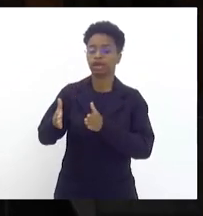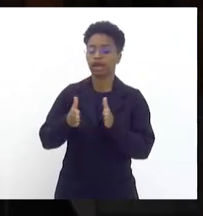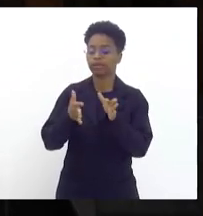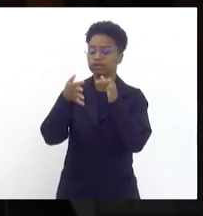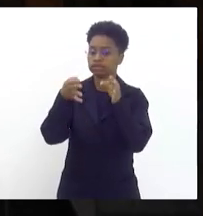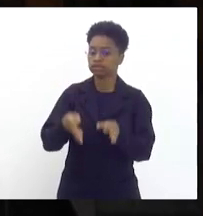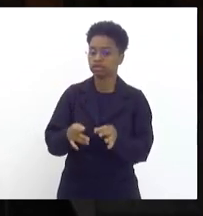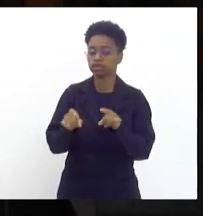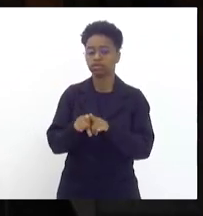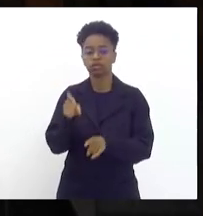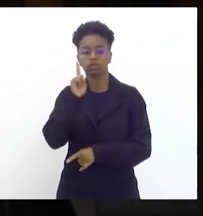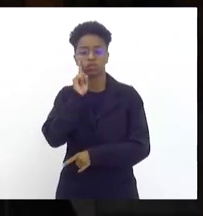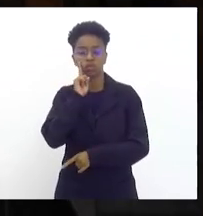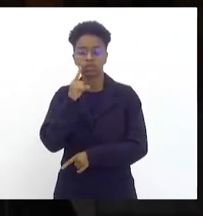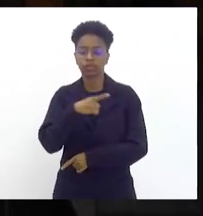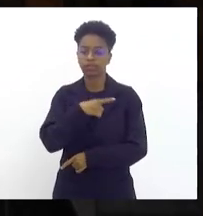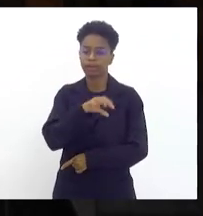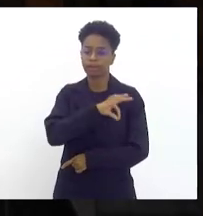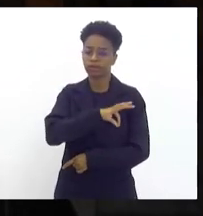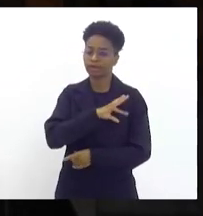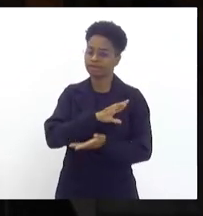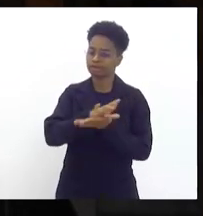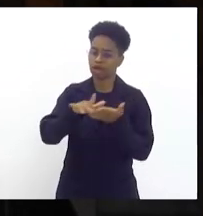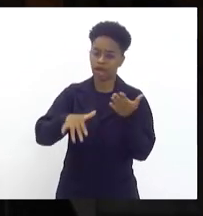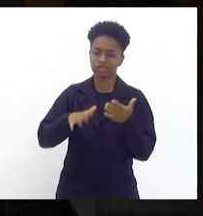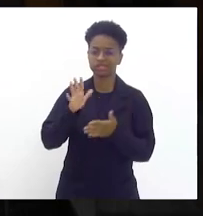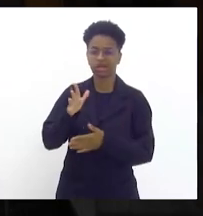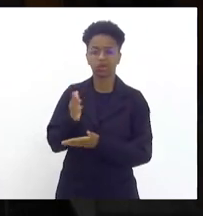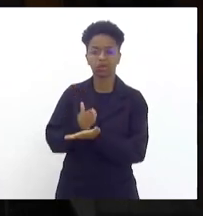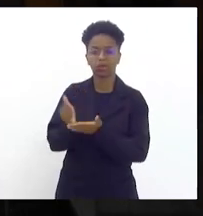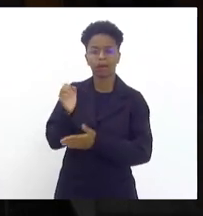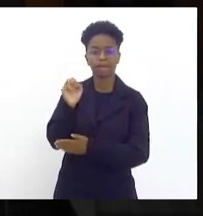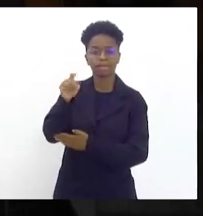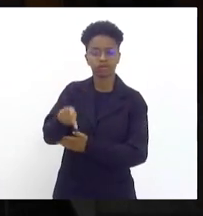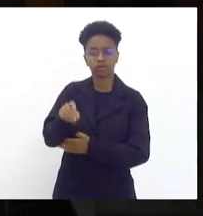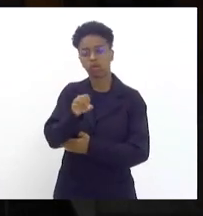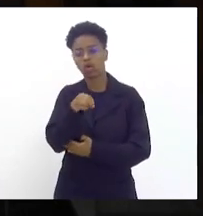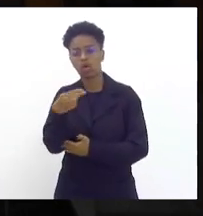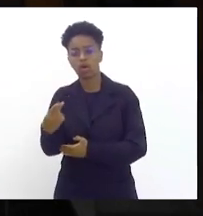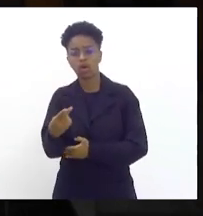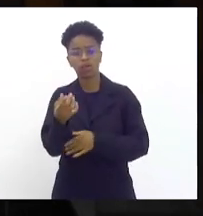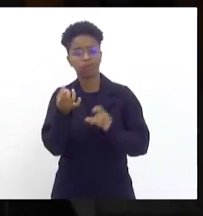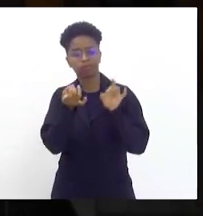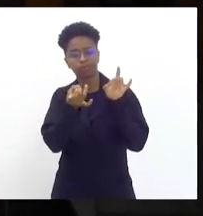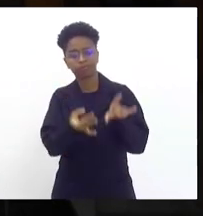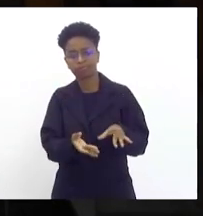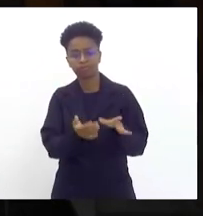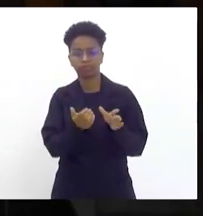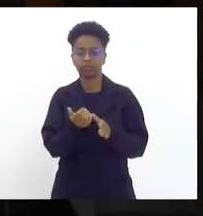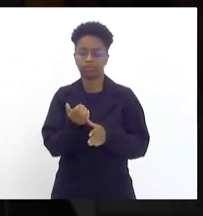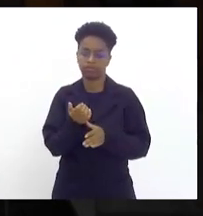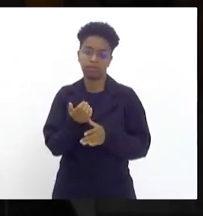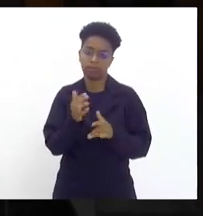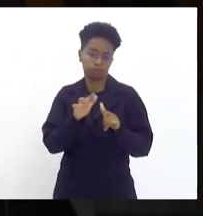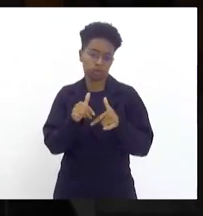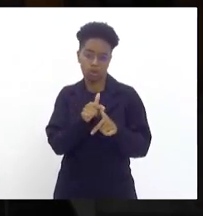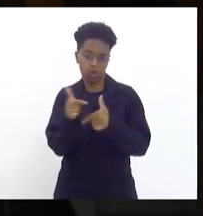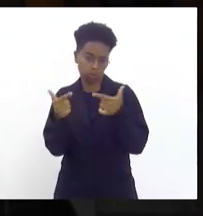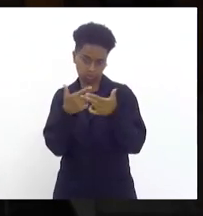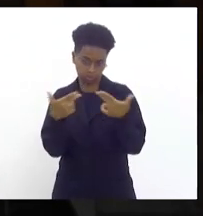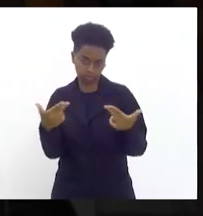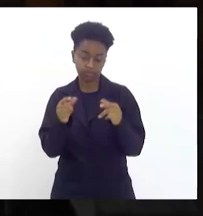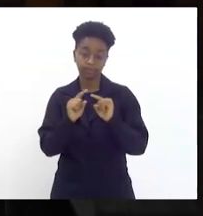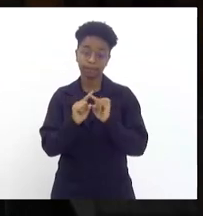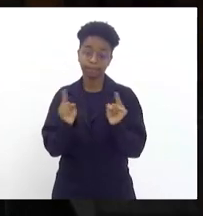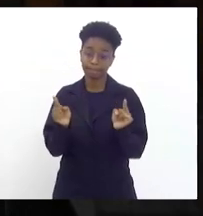nós temos muitos policiais que estão se aposentando ou deixando a corporação por algum outro motivo então é importante